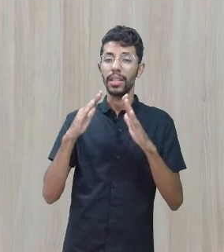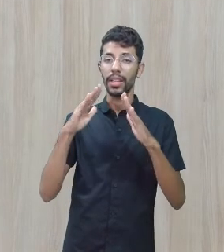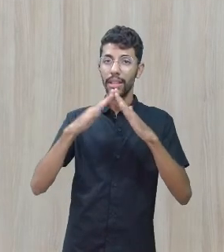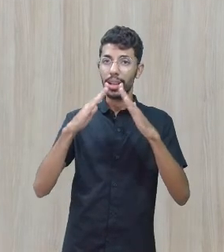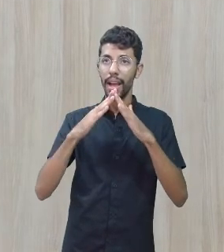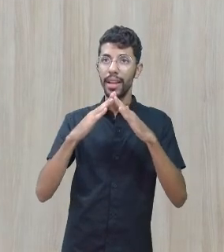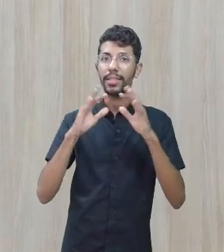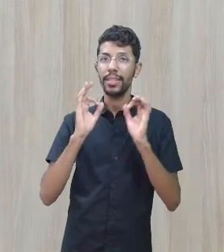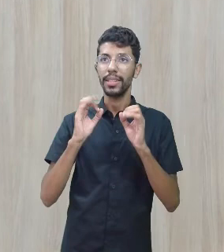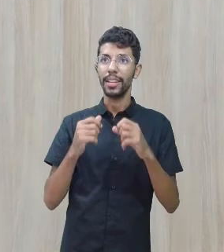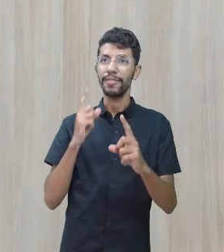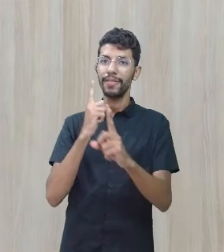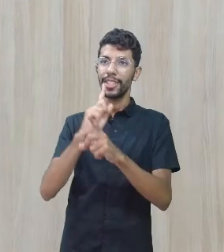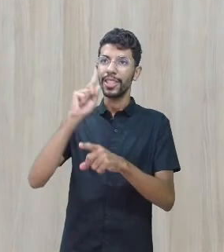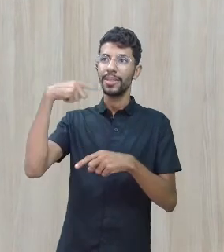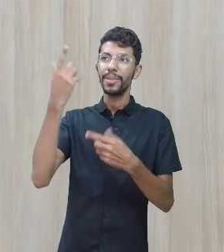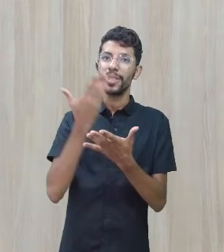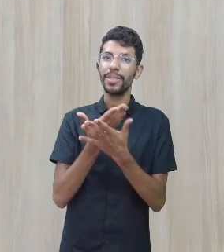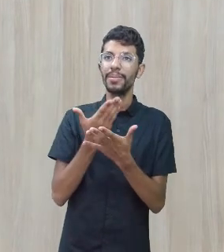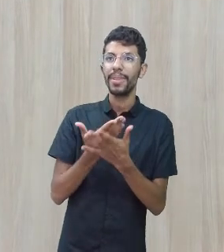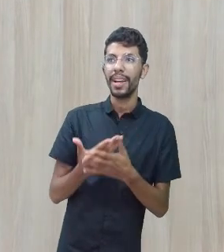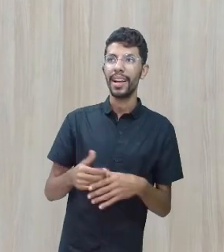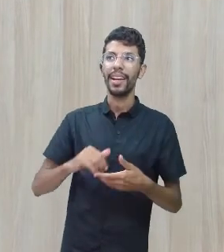Até a próxima aula!